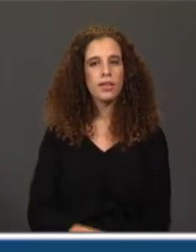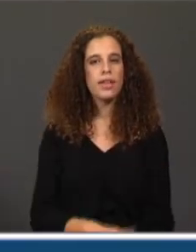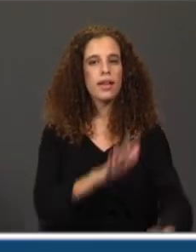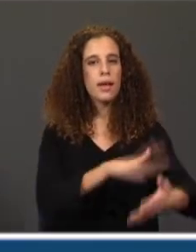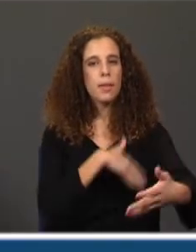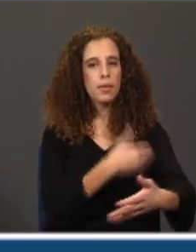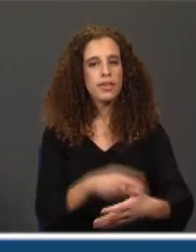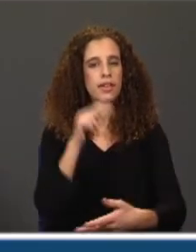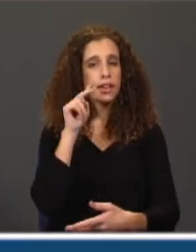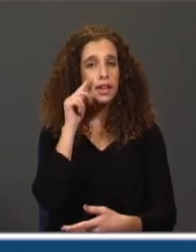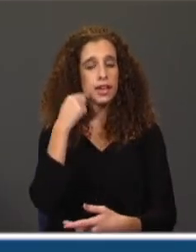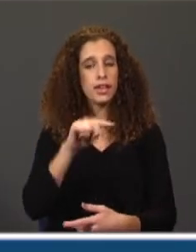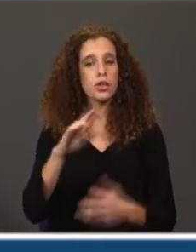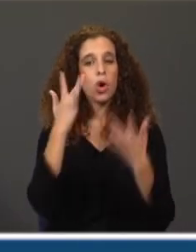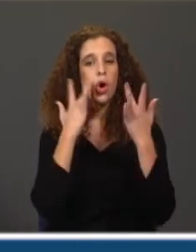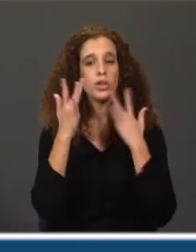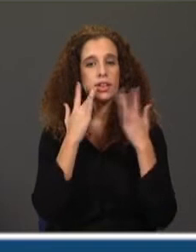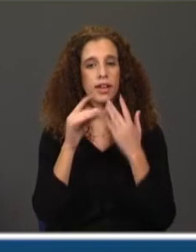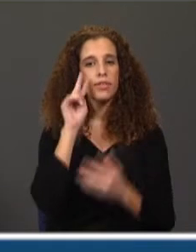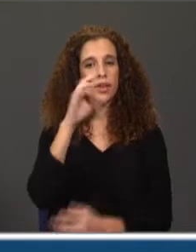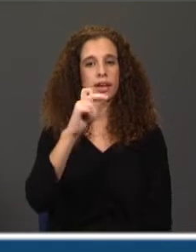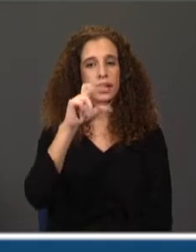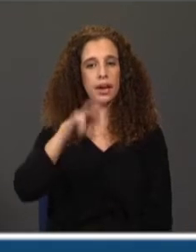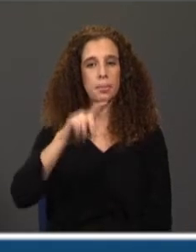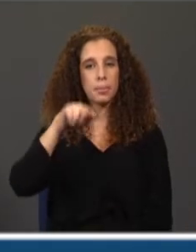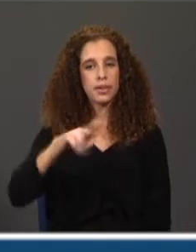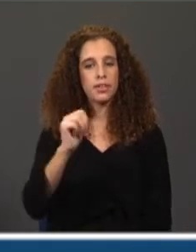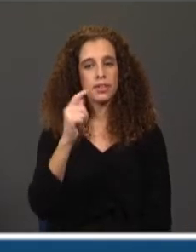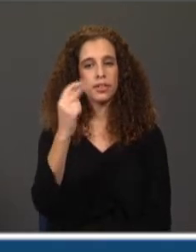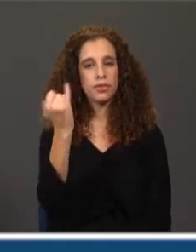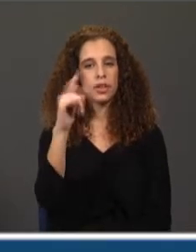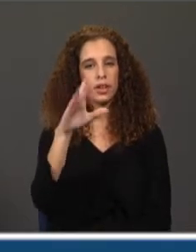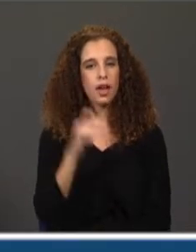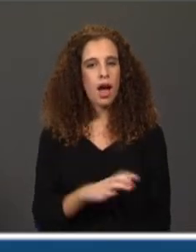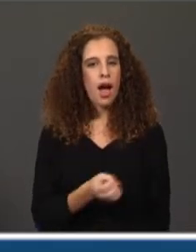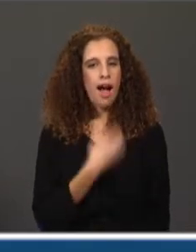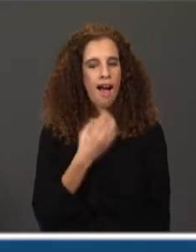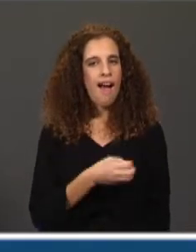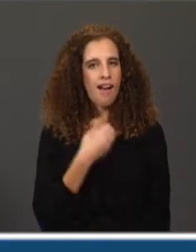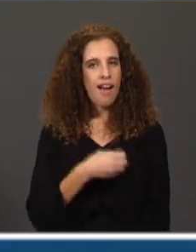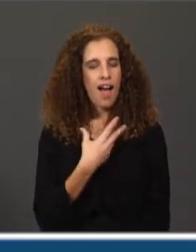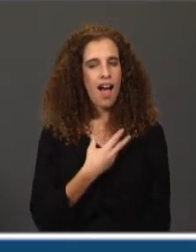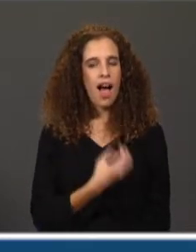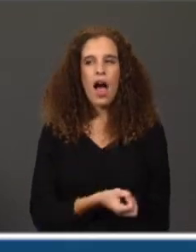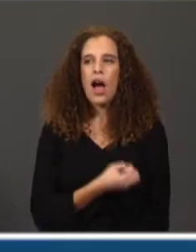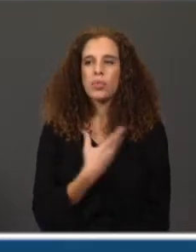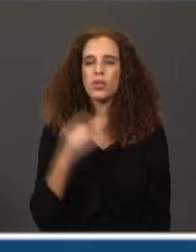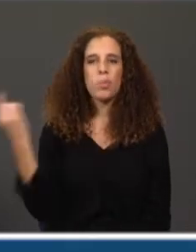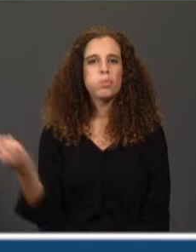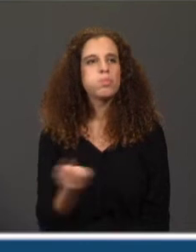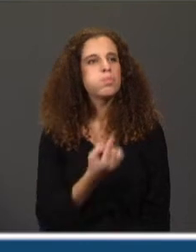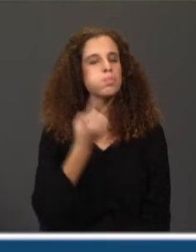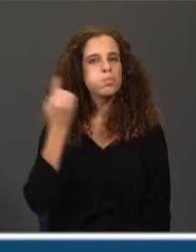Sevilha. Estive apaixonado por ela até aos 12 anos. As paixões demoravam a passar nessa época em que tudo era lento.